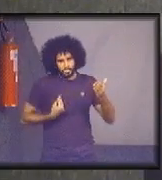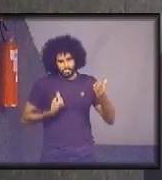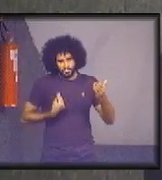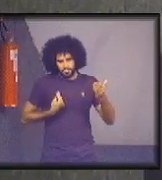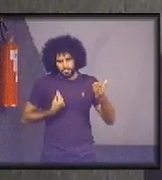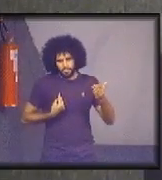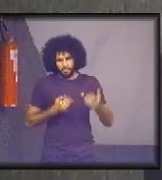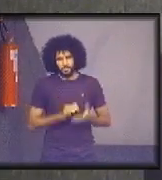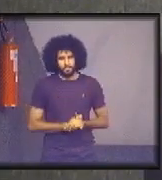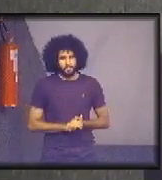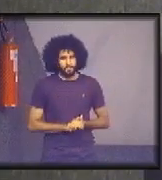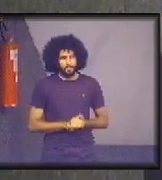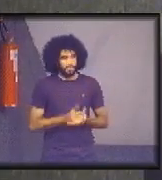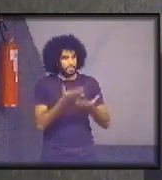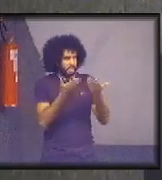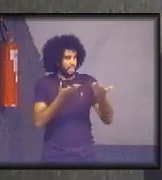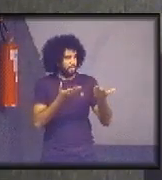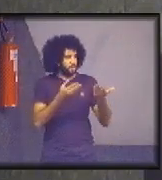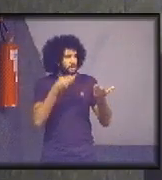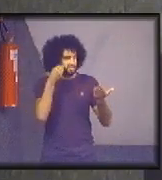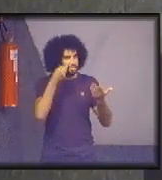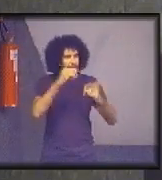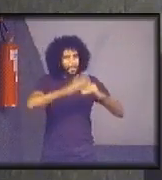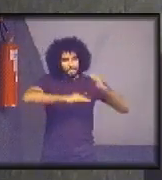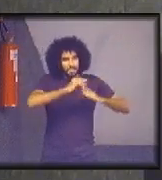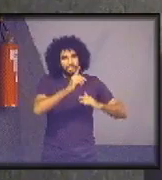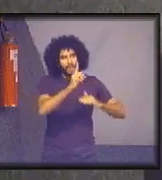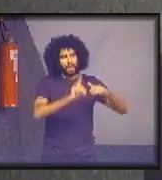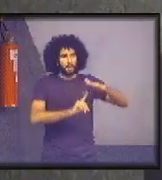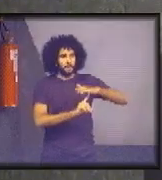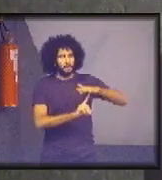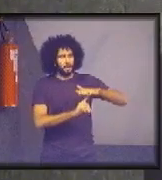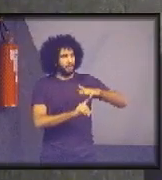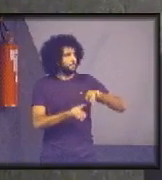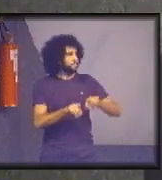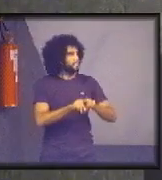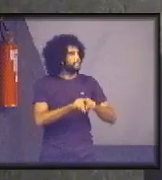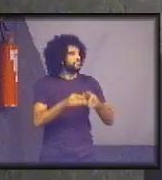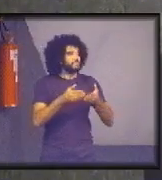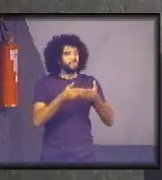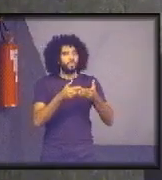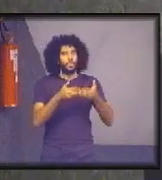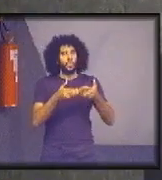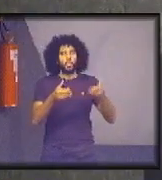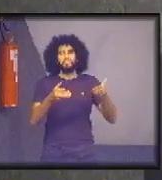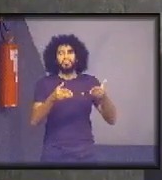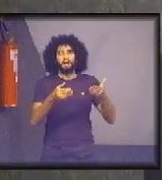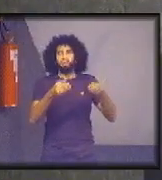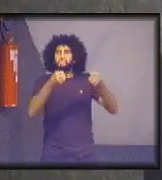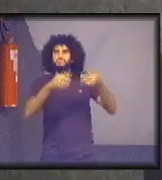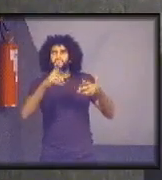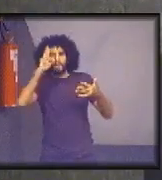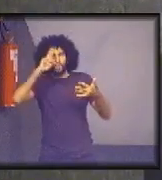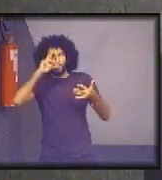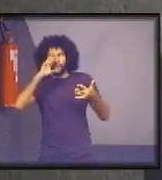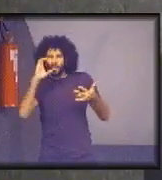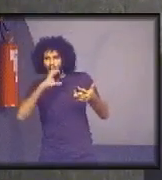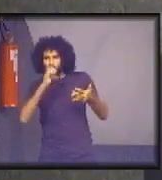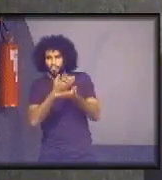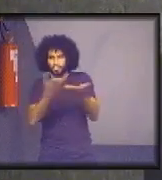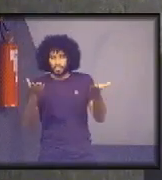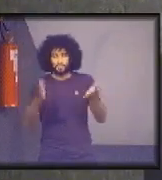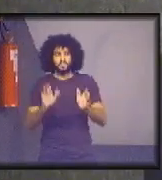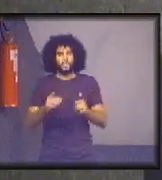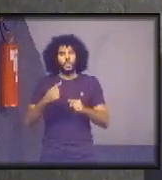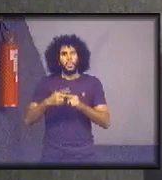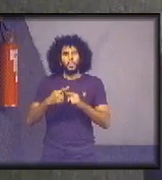esse caso prático lá do Paraná. E vou começar contando uma historinha rápida para vocês. O motivo pelo